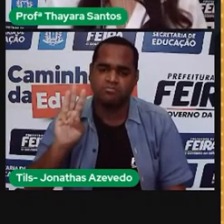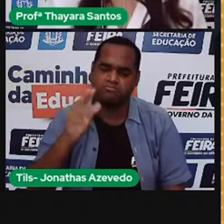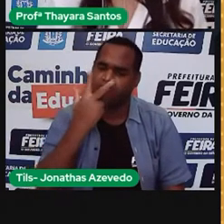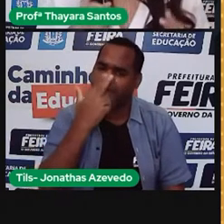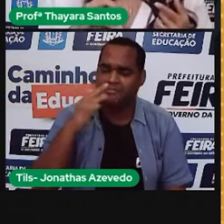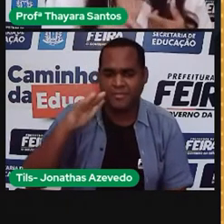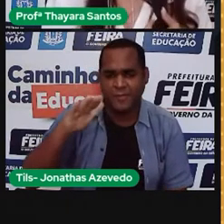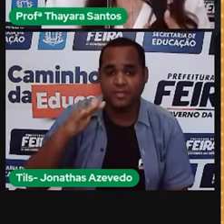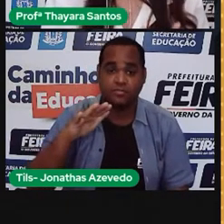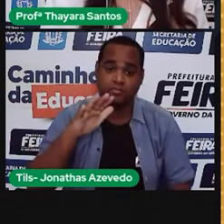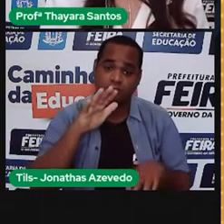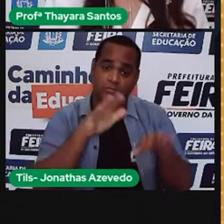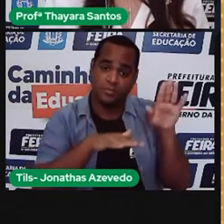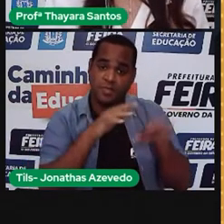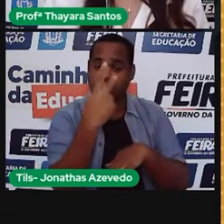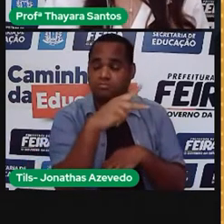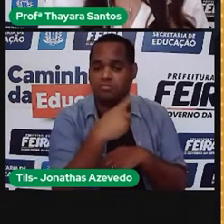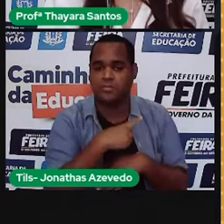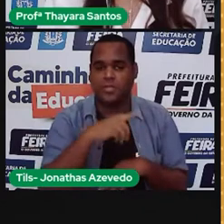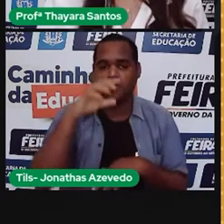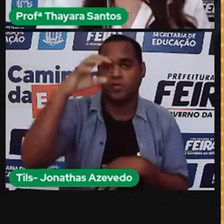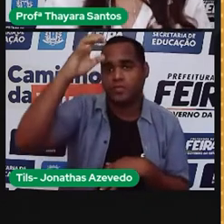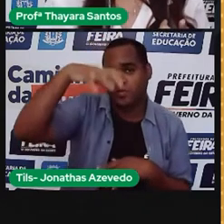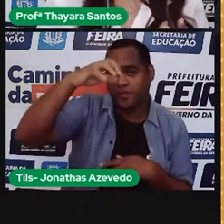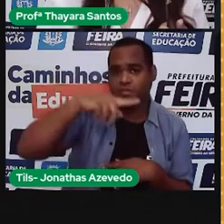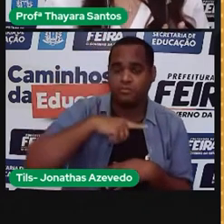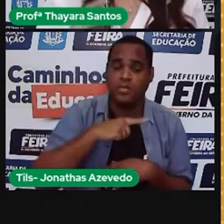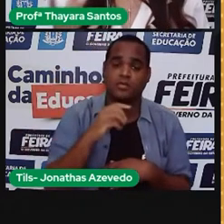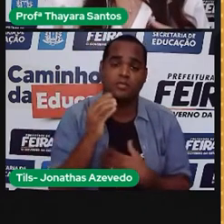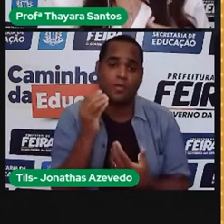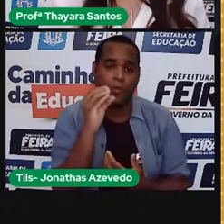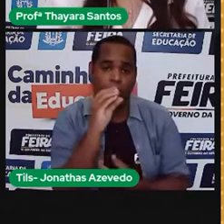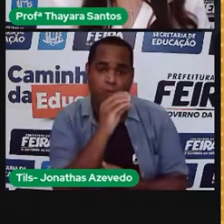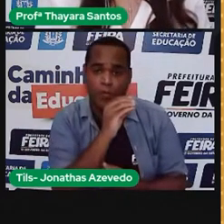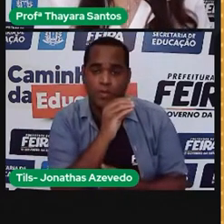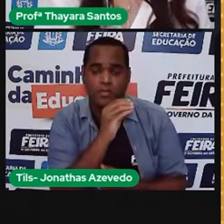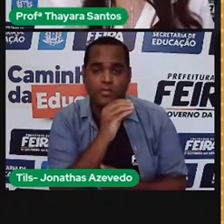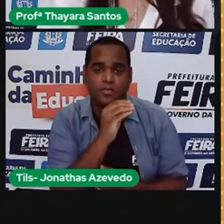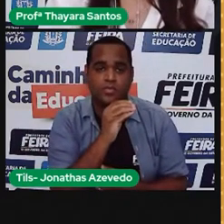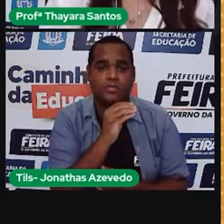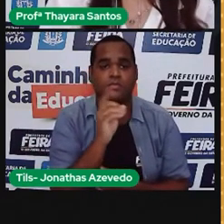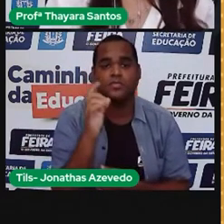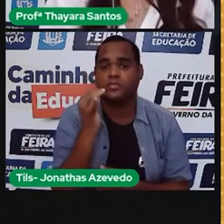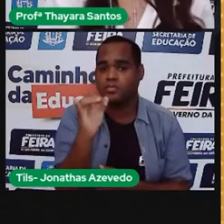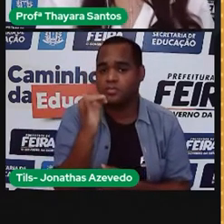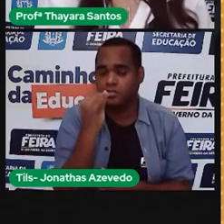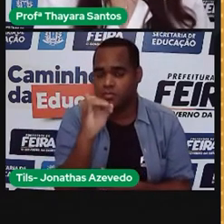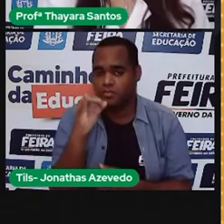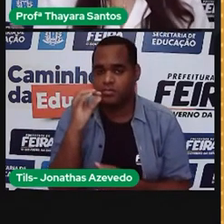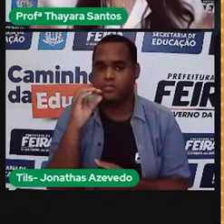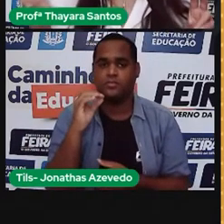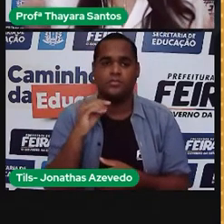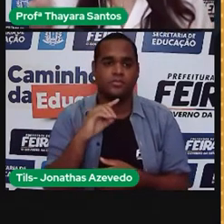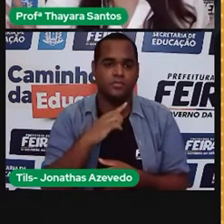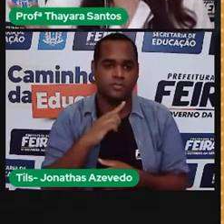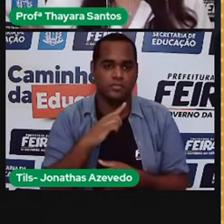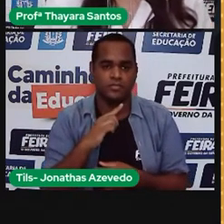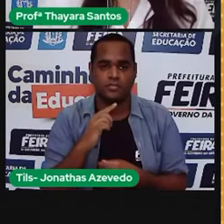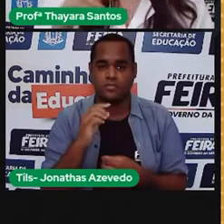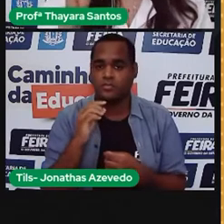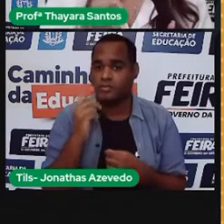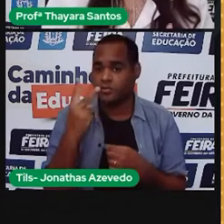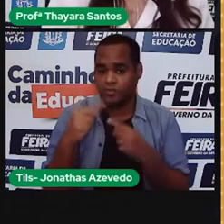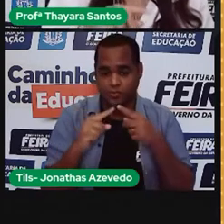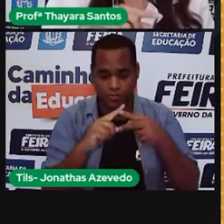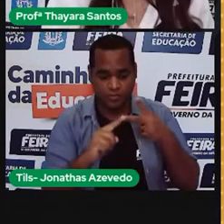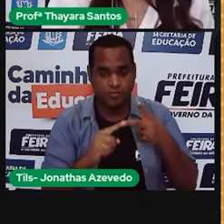Porque depende. Depende se esse chuveiro vai estar na corrente elétrica que a gente diz. Ah, tem dois tipos de corrente